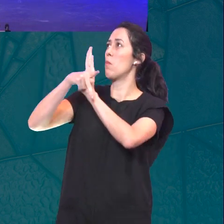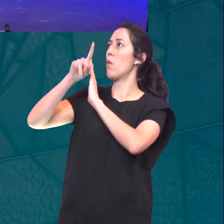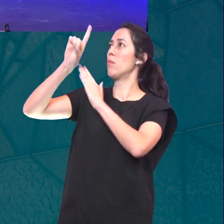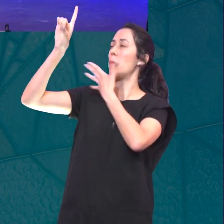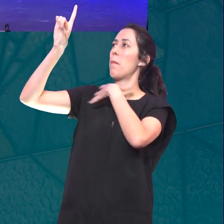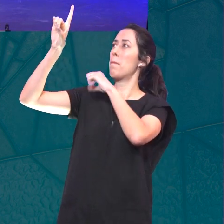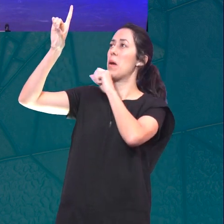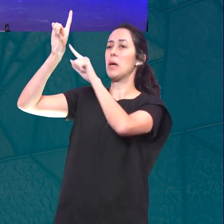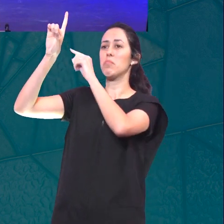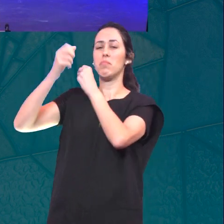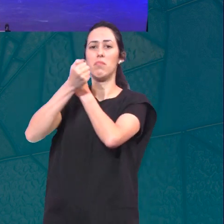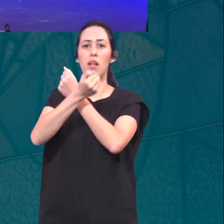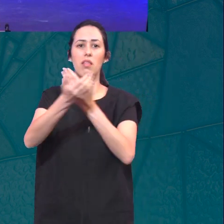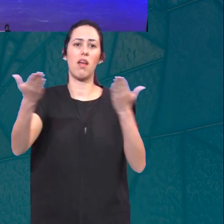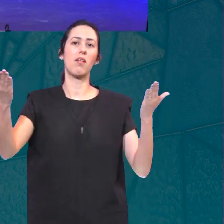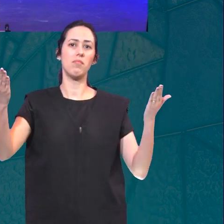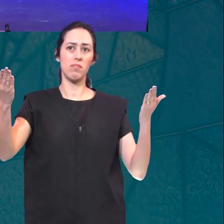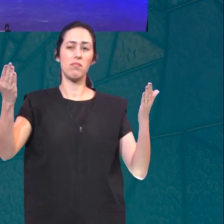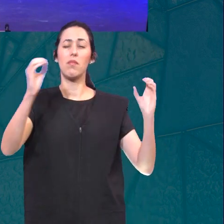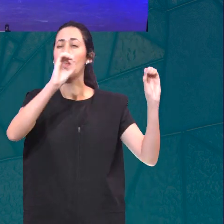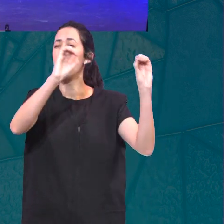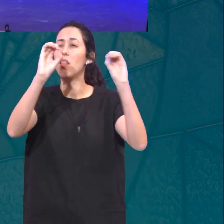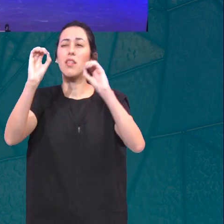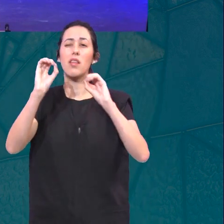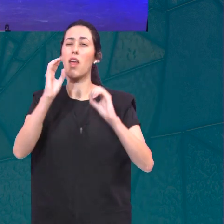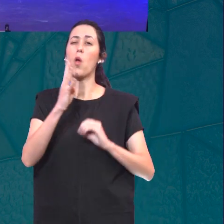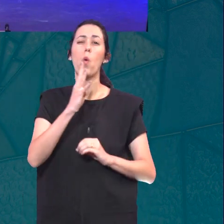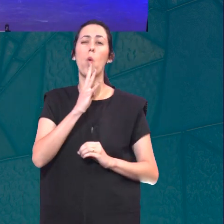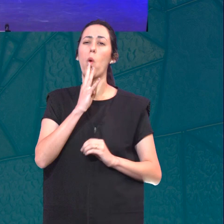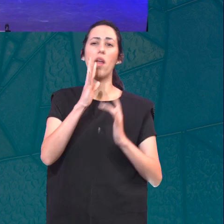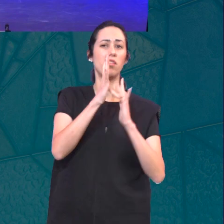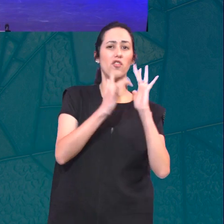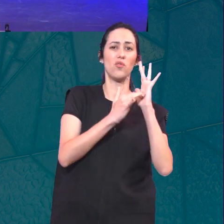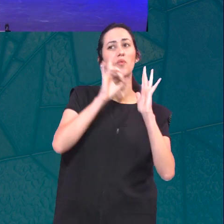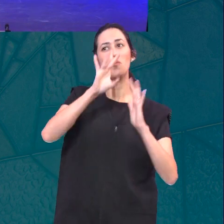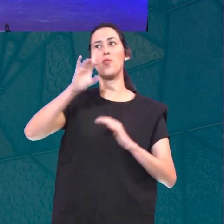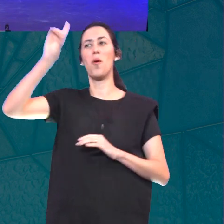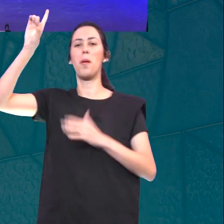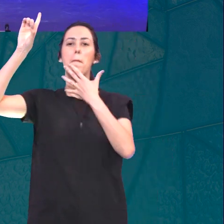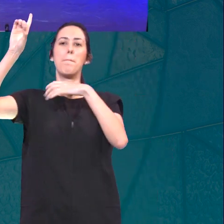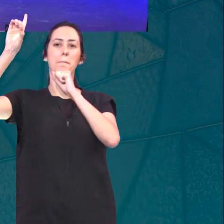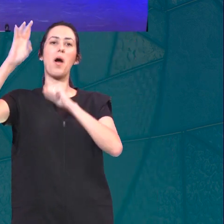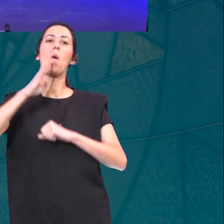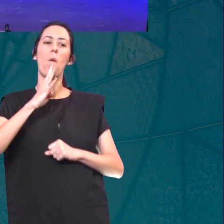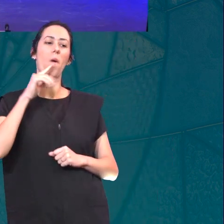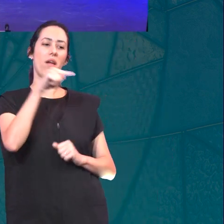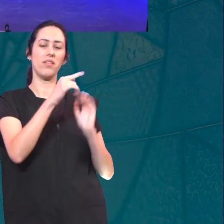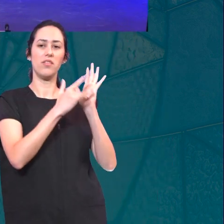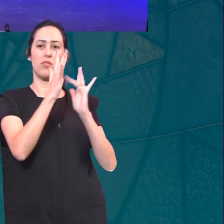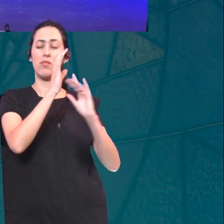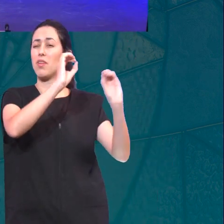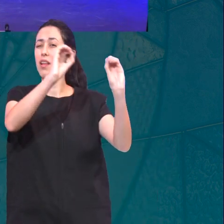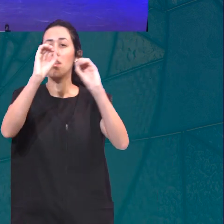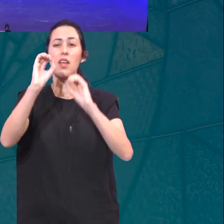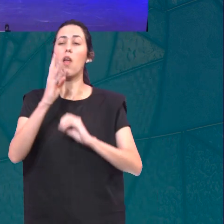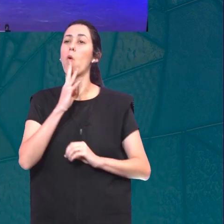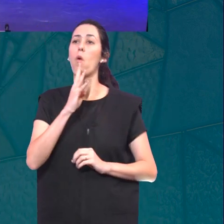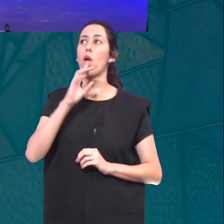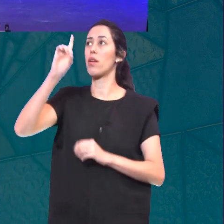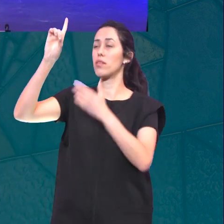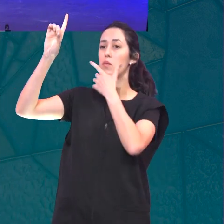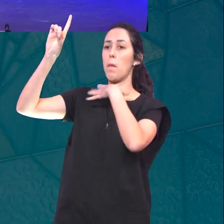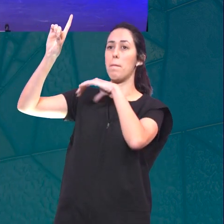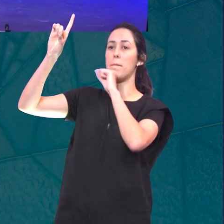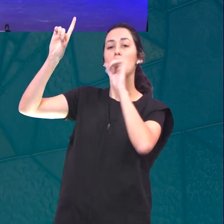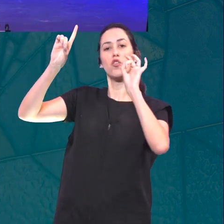conhece o Filho a não ser o Pai E ninguém conhece o Pai A não ser o Filho e aqueles